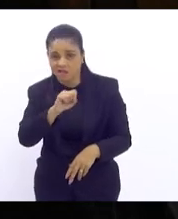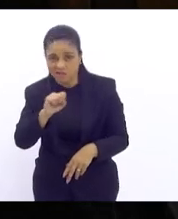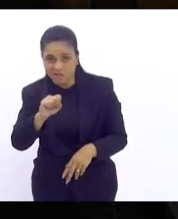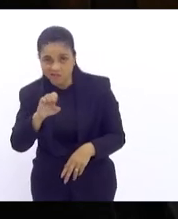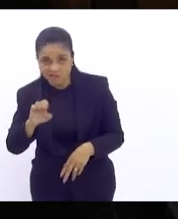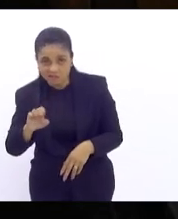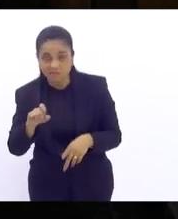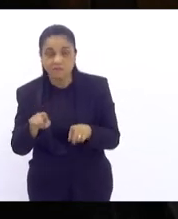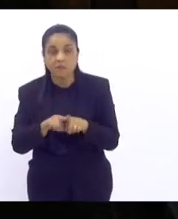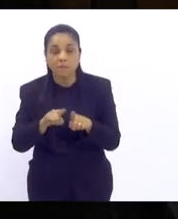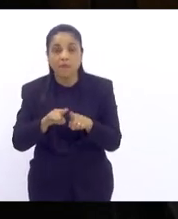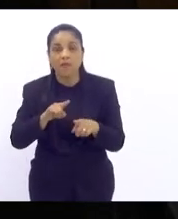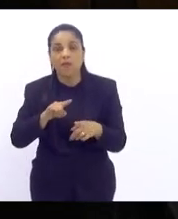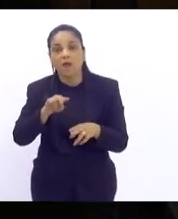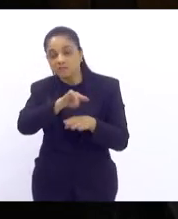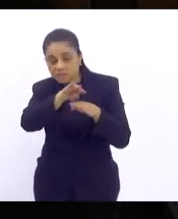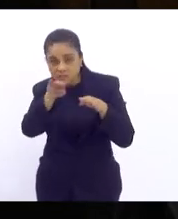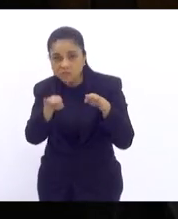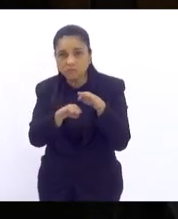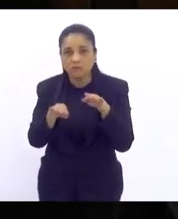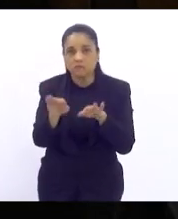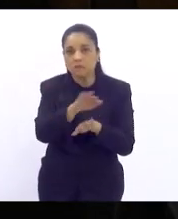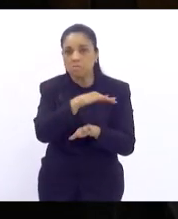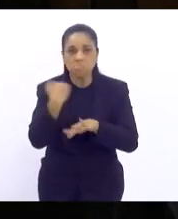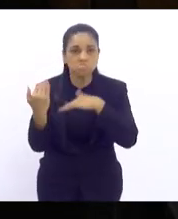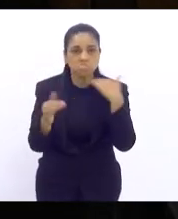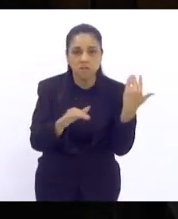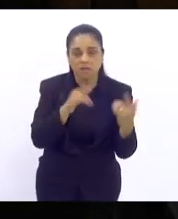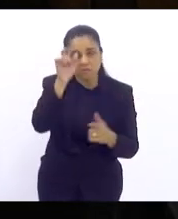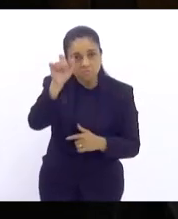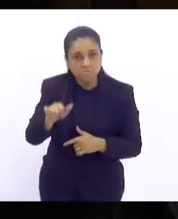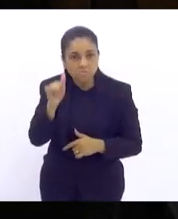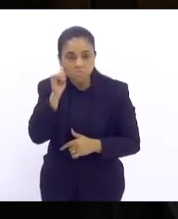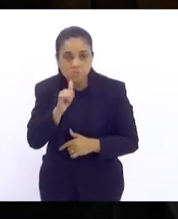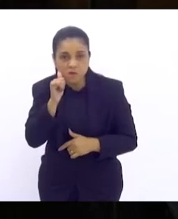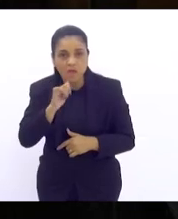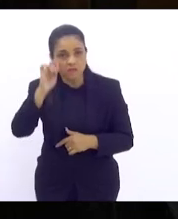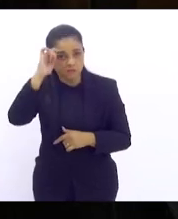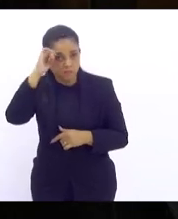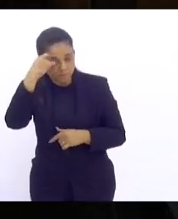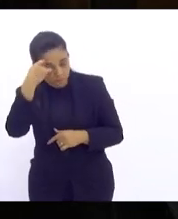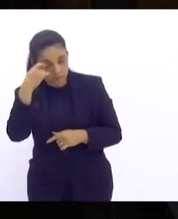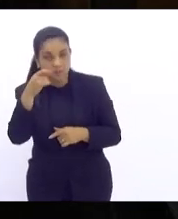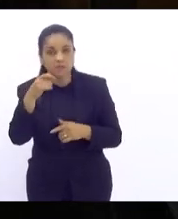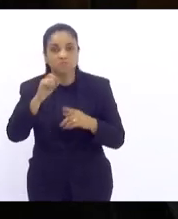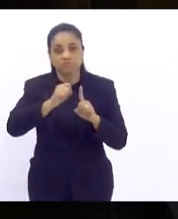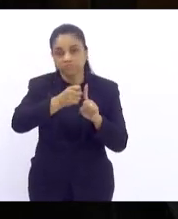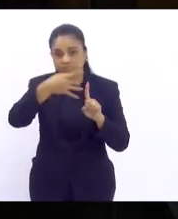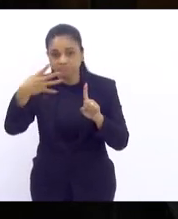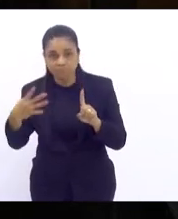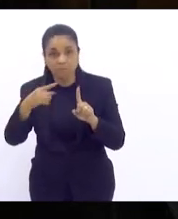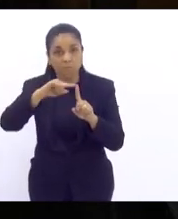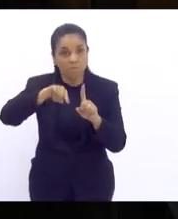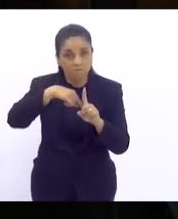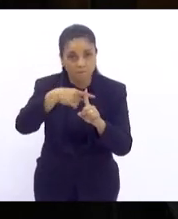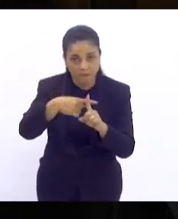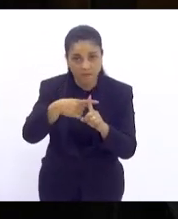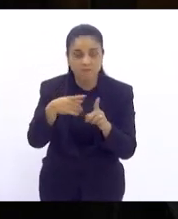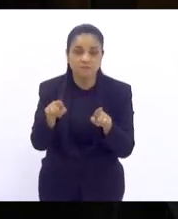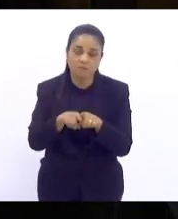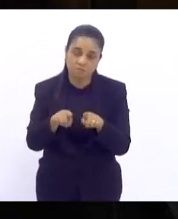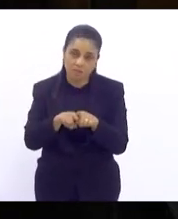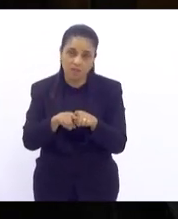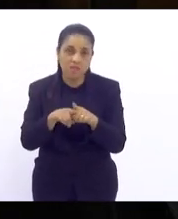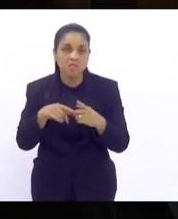desigualdade que mata todos os dias mulheres pessoas pretas pessoas LGBTQIA+. então não podemos